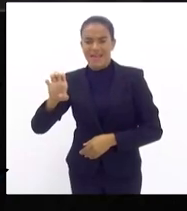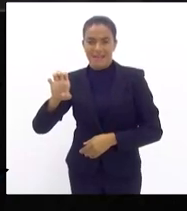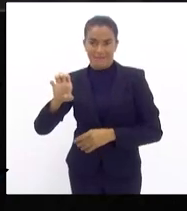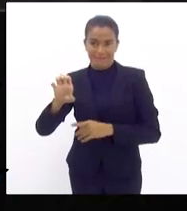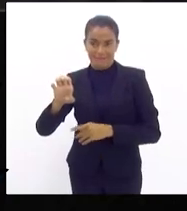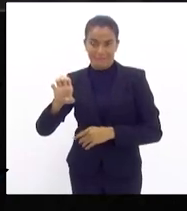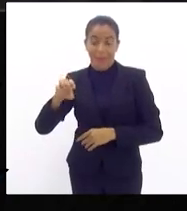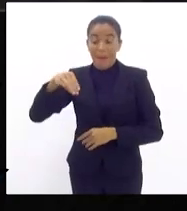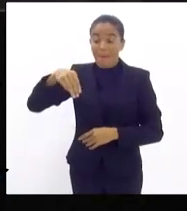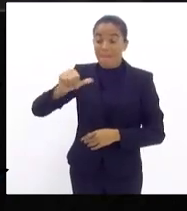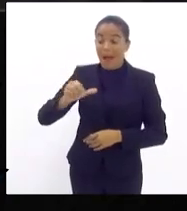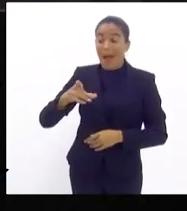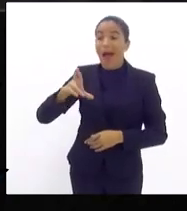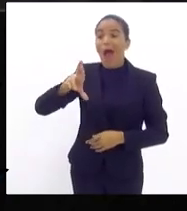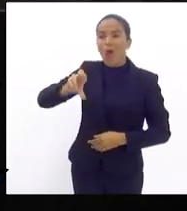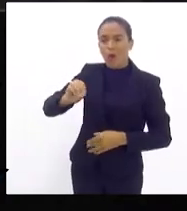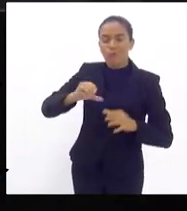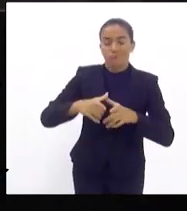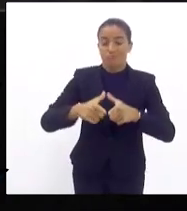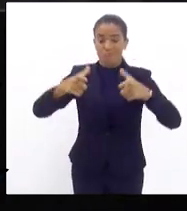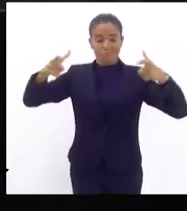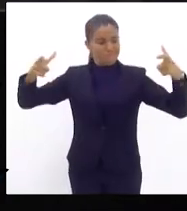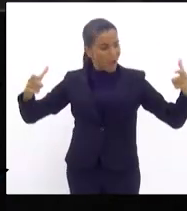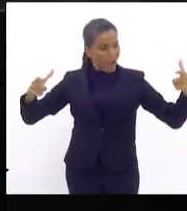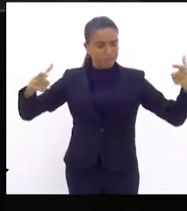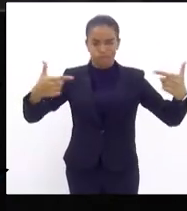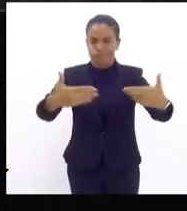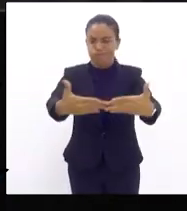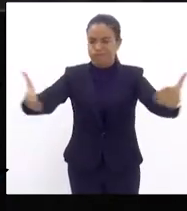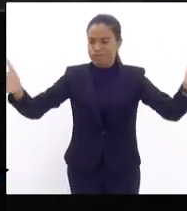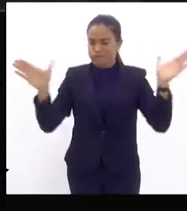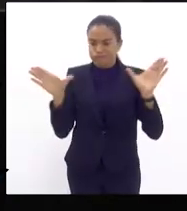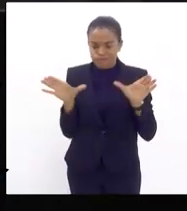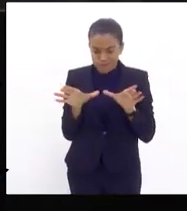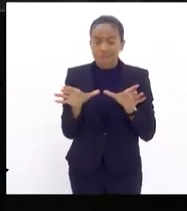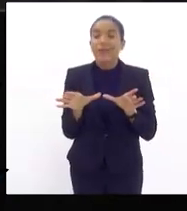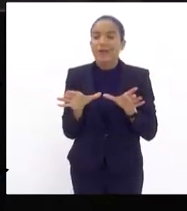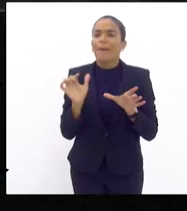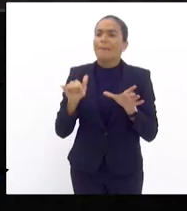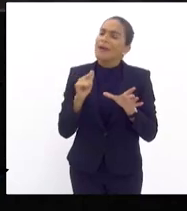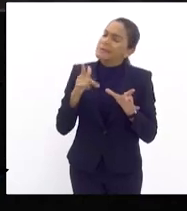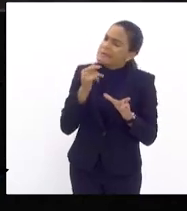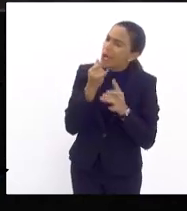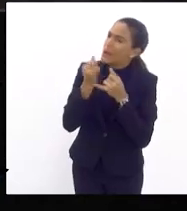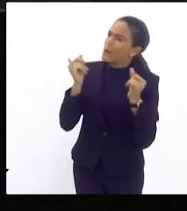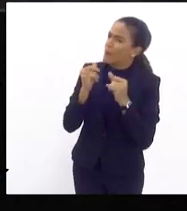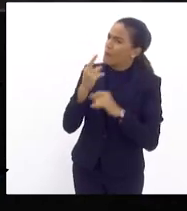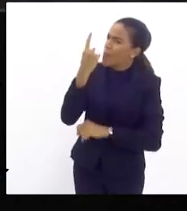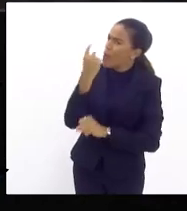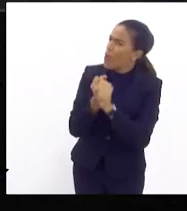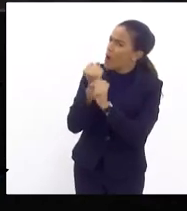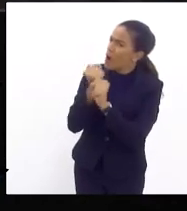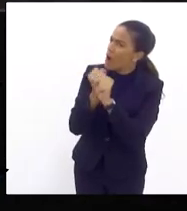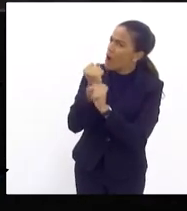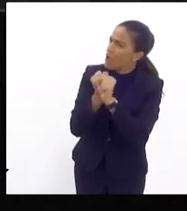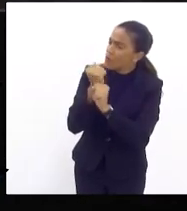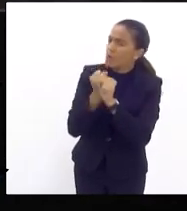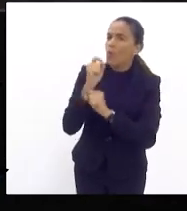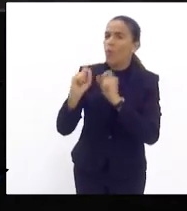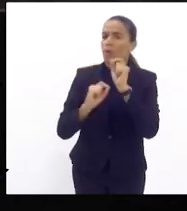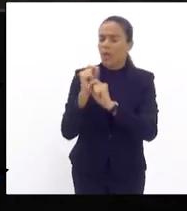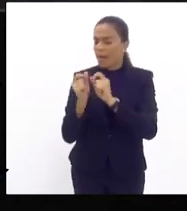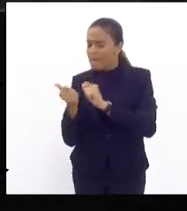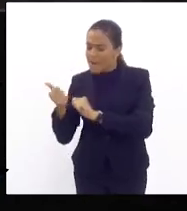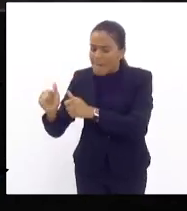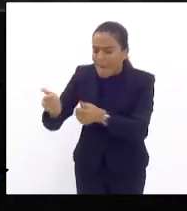e poder entender a realidade de cada área e automaticamente nesse primeiro ano que fizesse todo esse